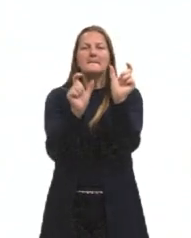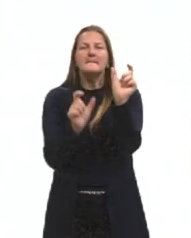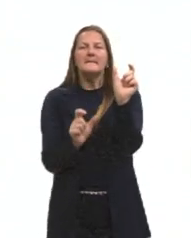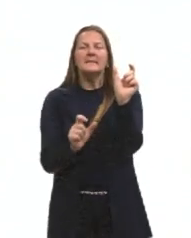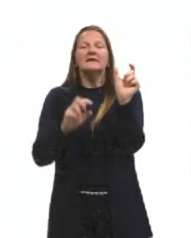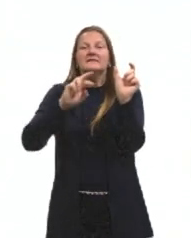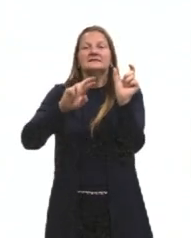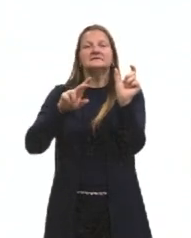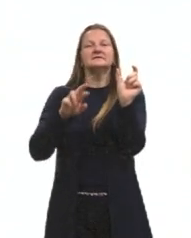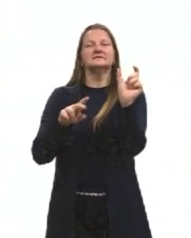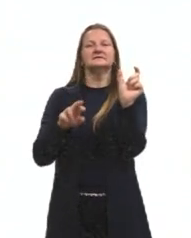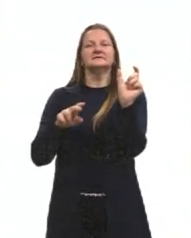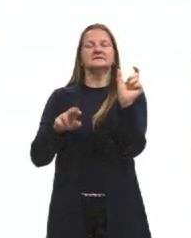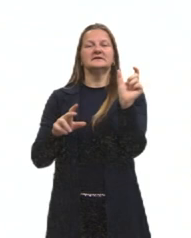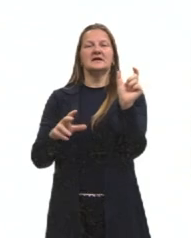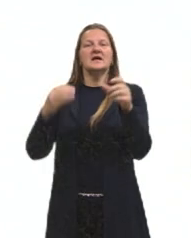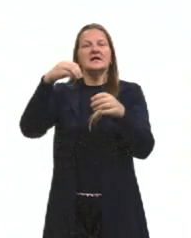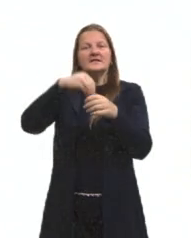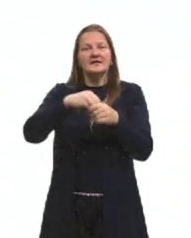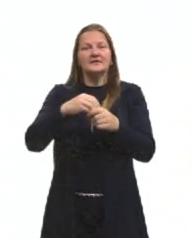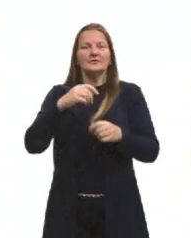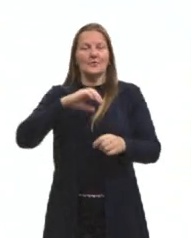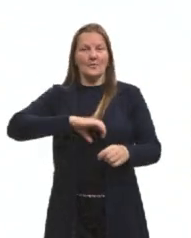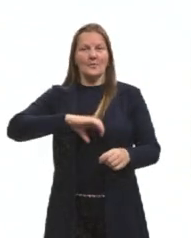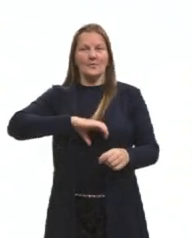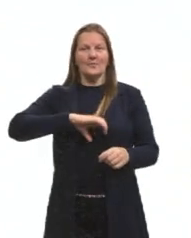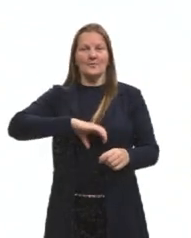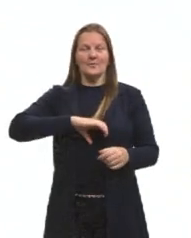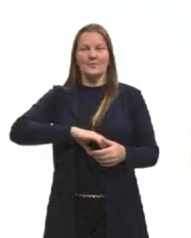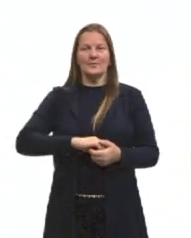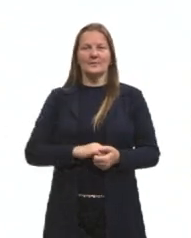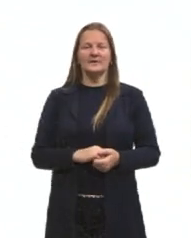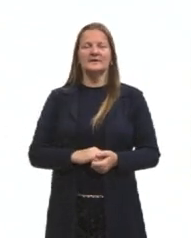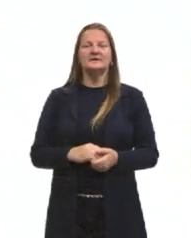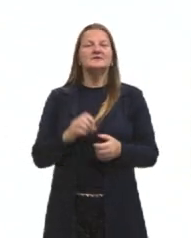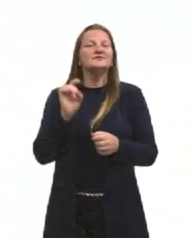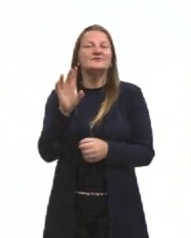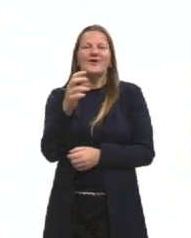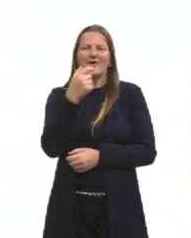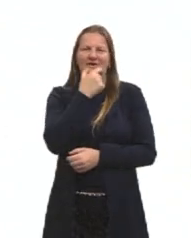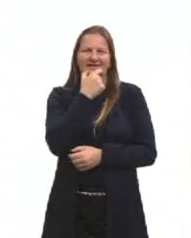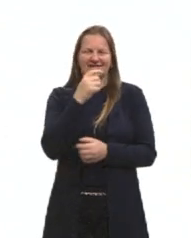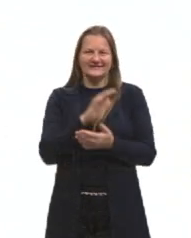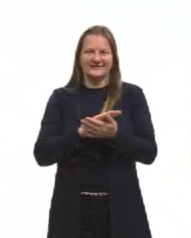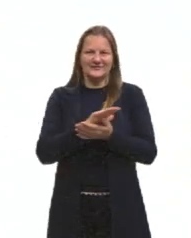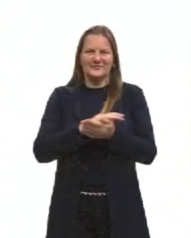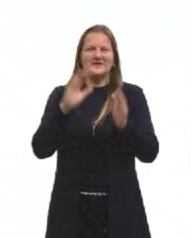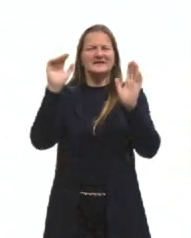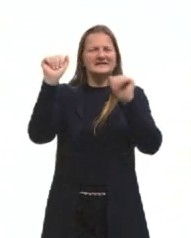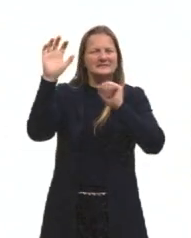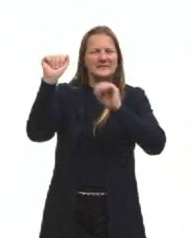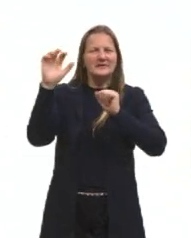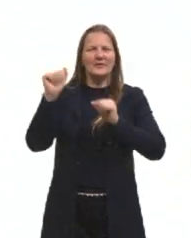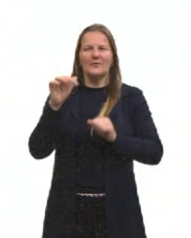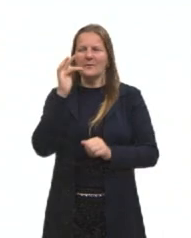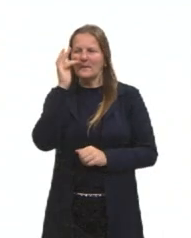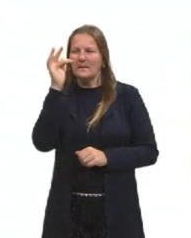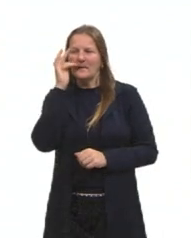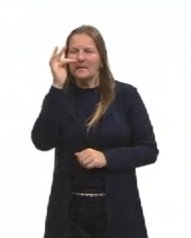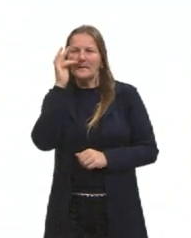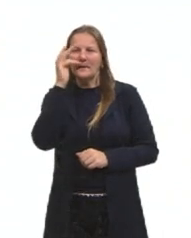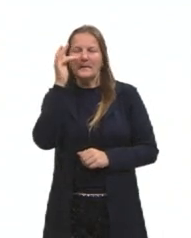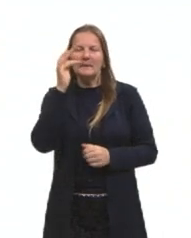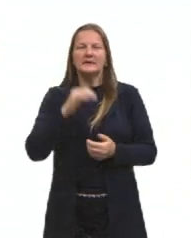que nós temos dentro da língua portuguesa, não só do inglês, mas do espanhol, do francês,